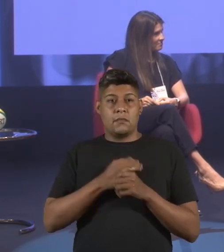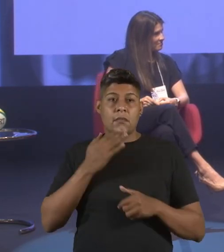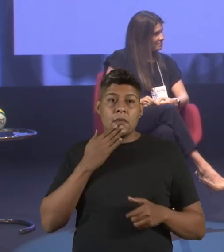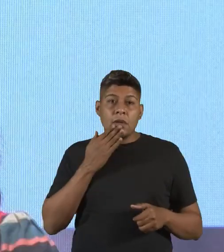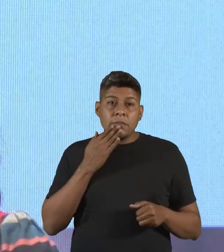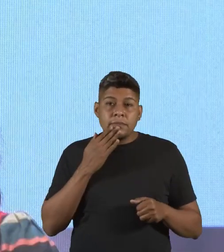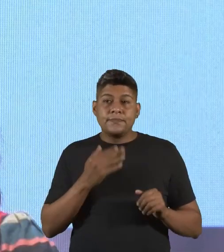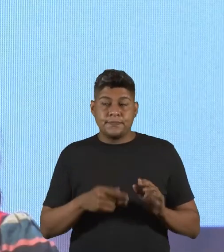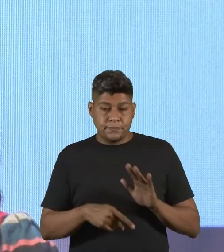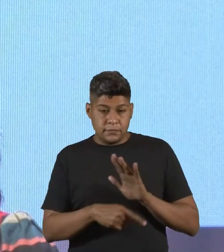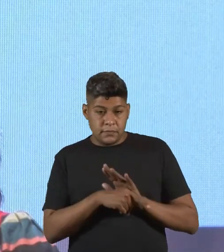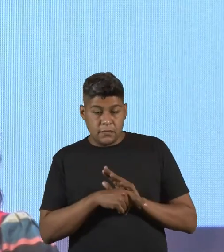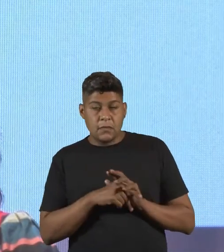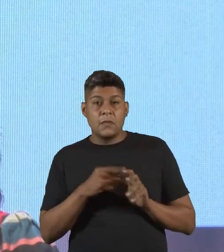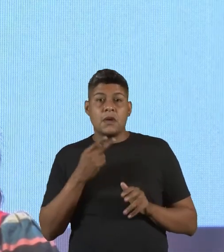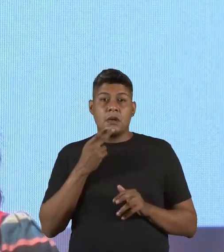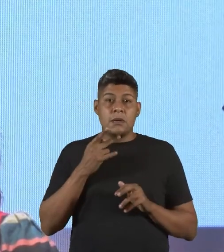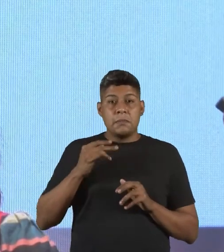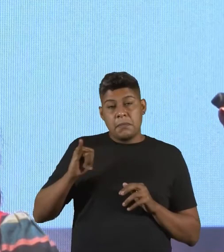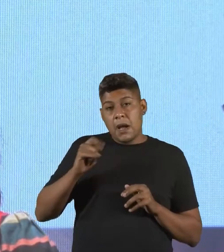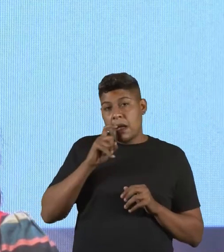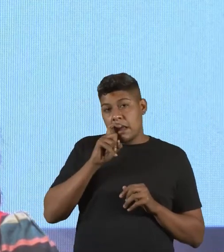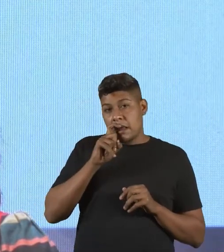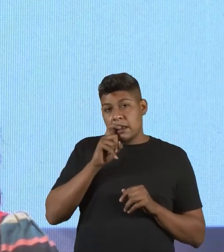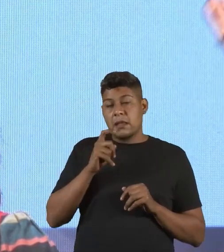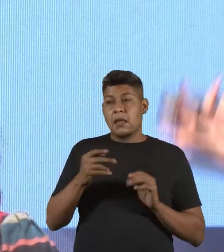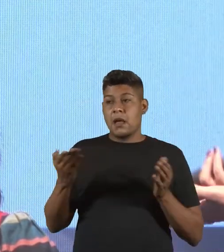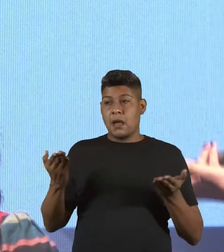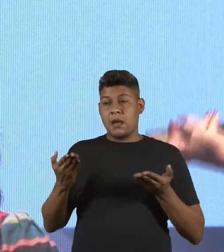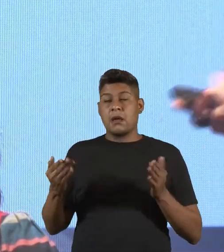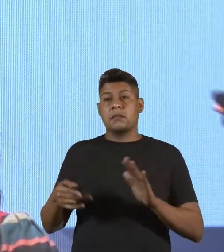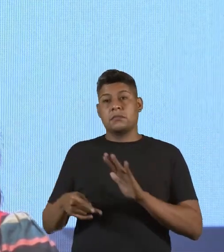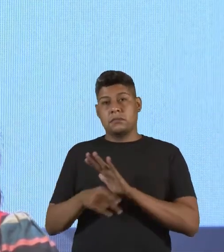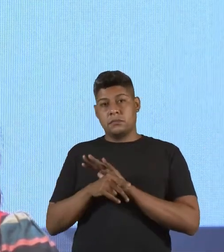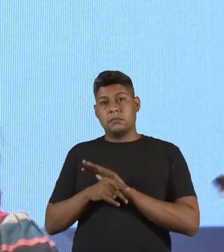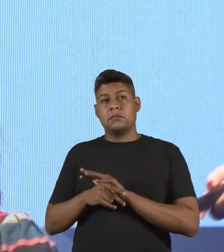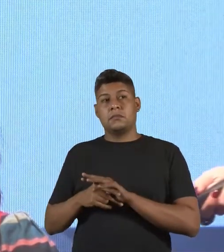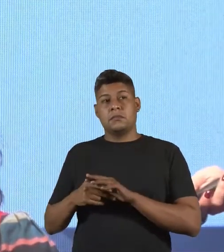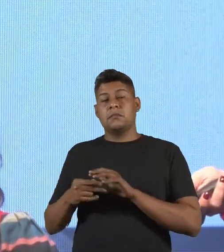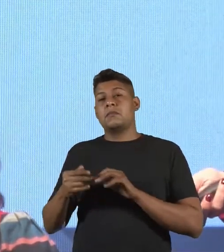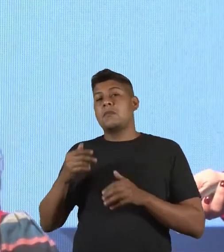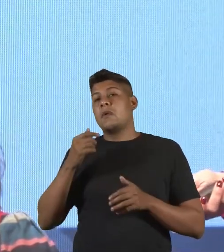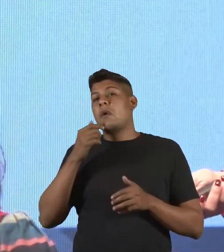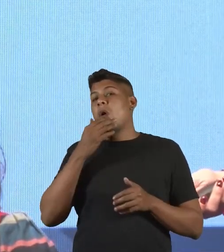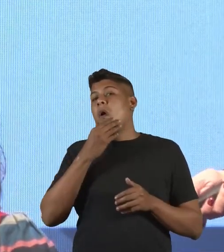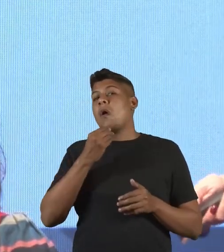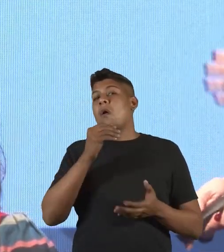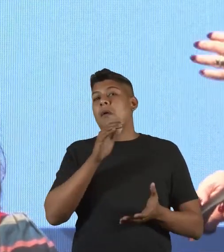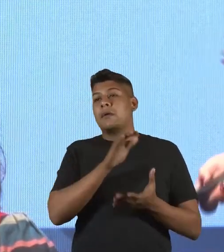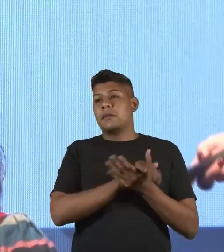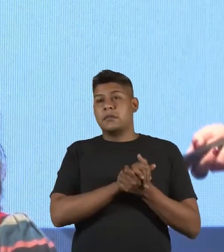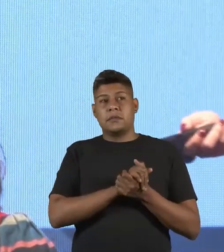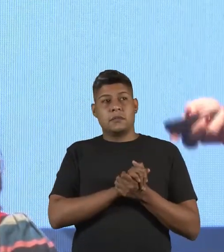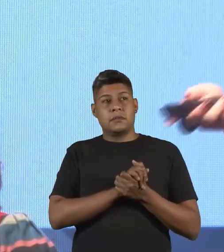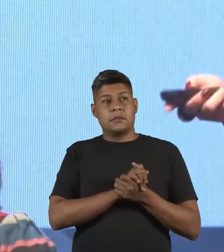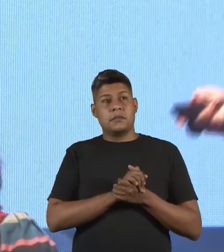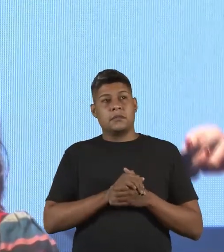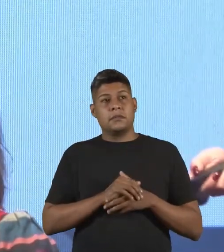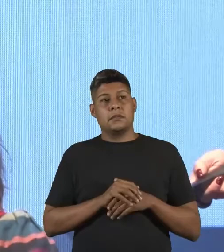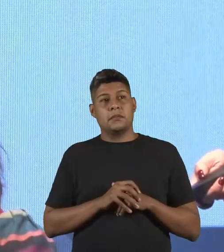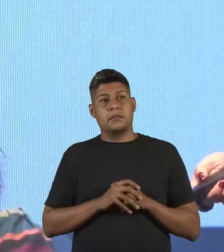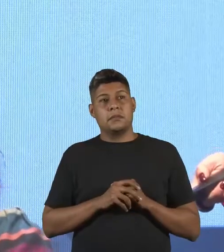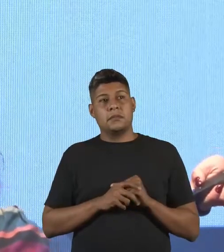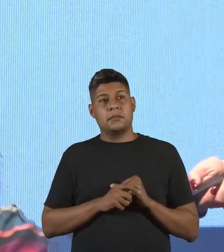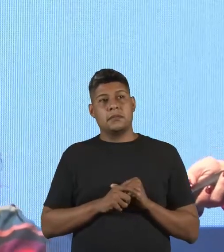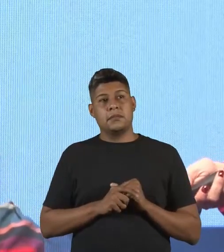propriedade do nosso pai ao casar e passávamos a ser propriedade do nosso marido. A Laura está até...